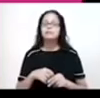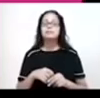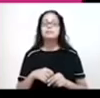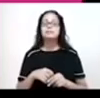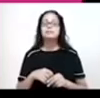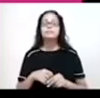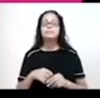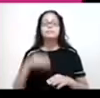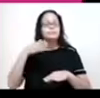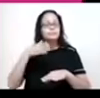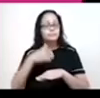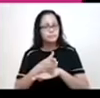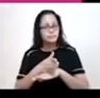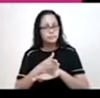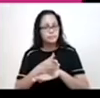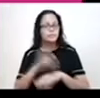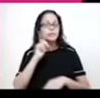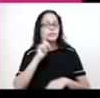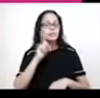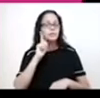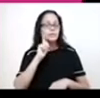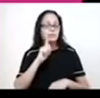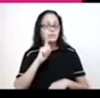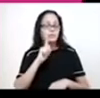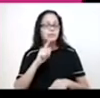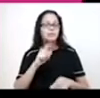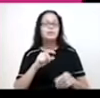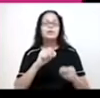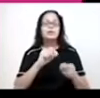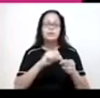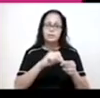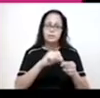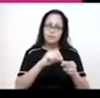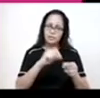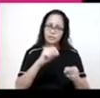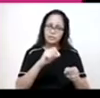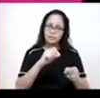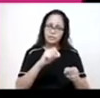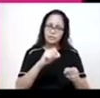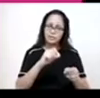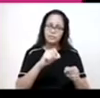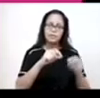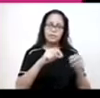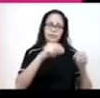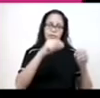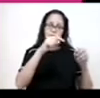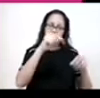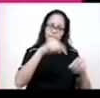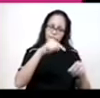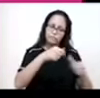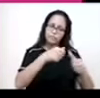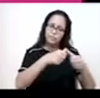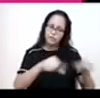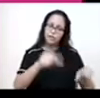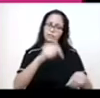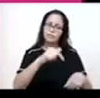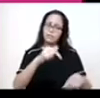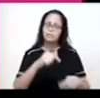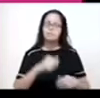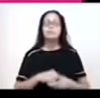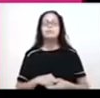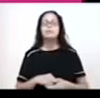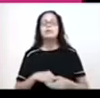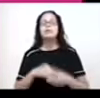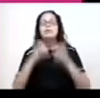território que hoje é denominado Estados Unidos e a riqueza produzida ali ficava ali. Então, não era explorado. Então, há essa diferença.